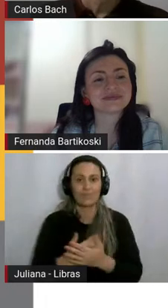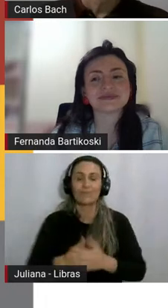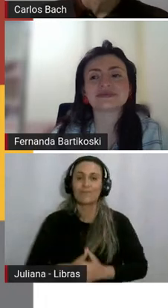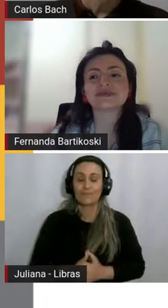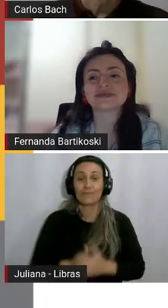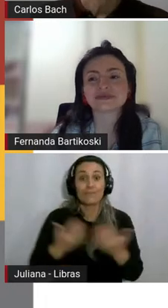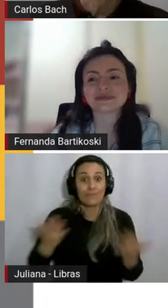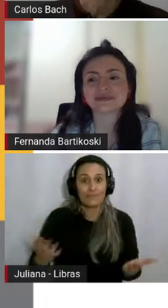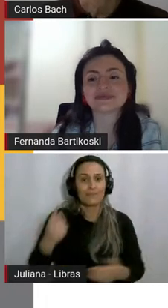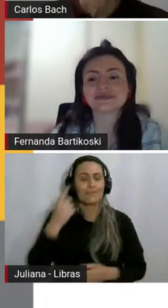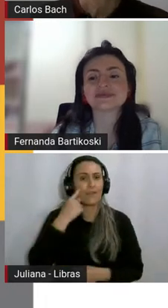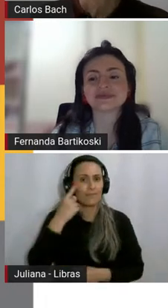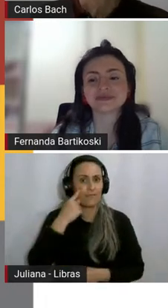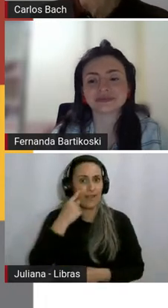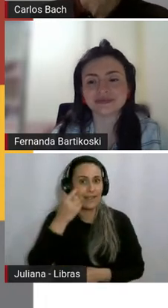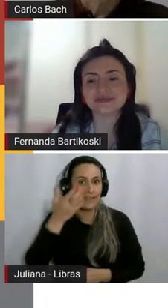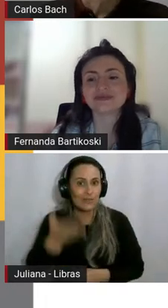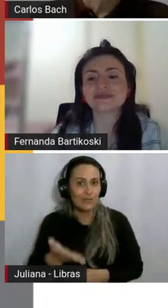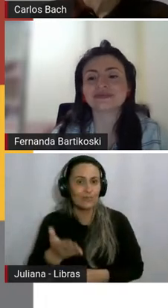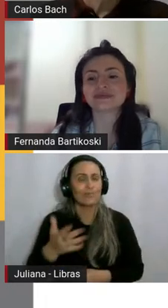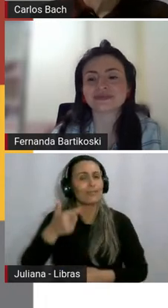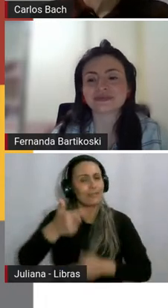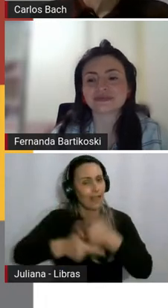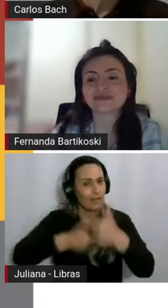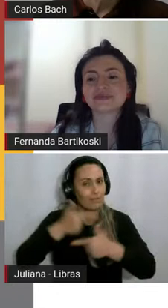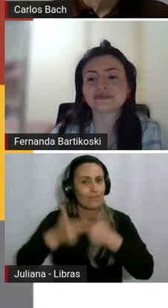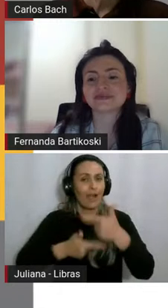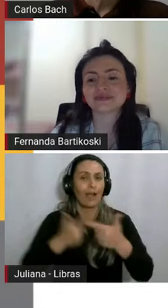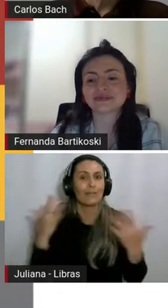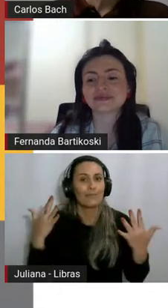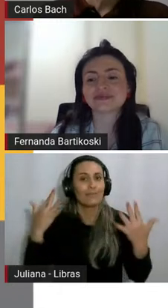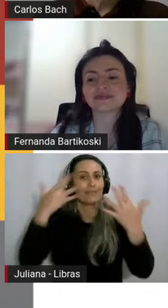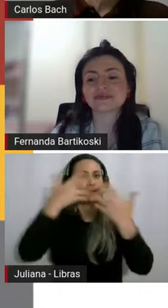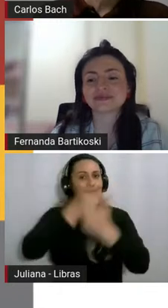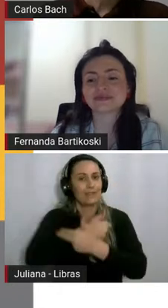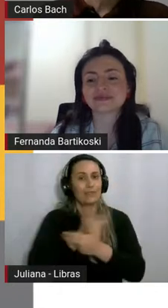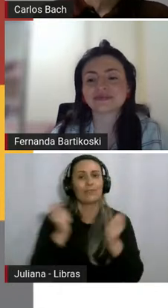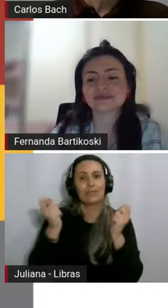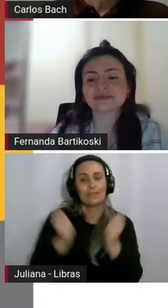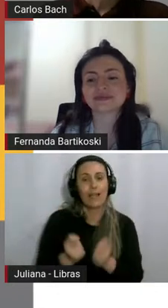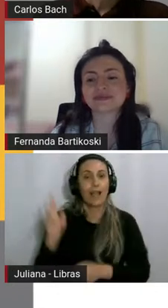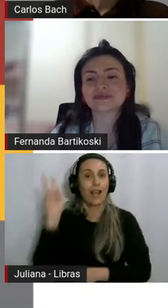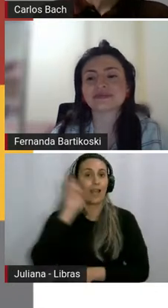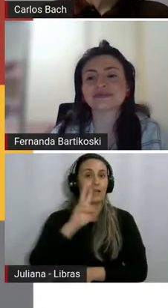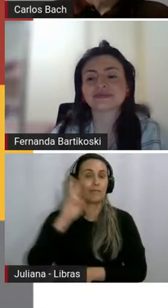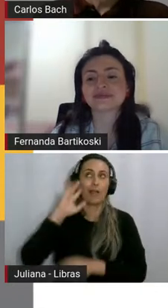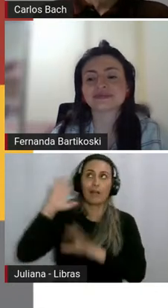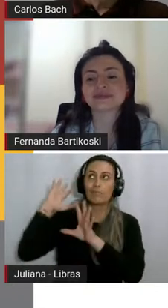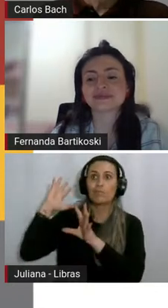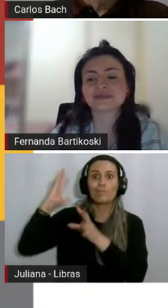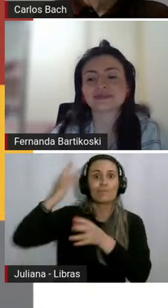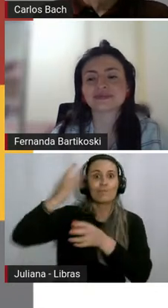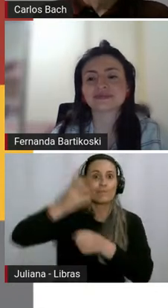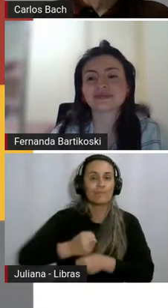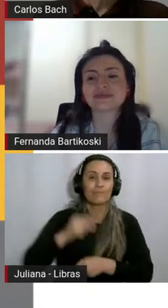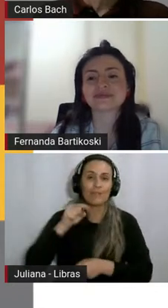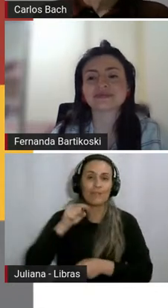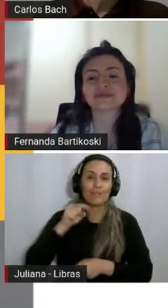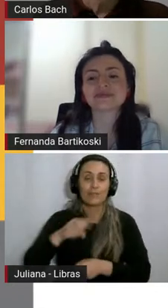lindo da memória. a gente conseguir resgatar essas memórias e depois,